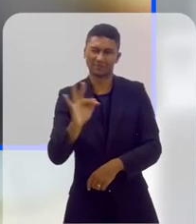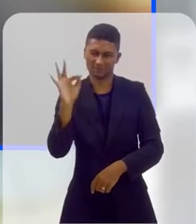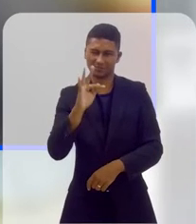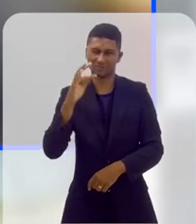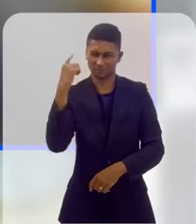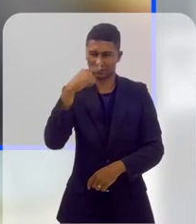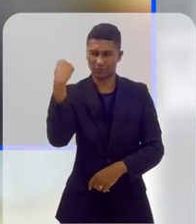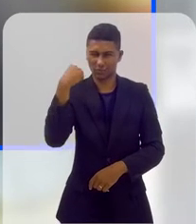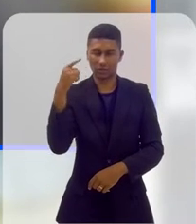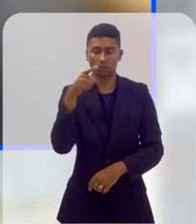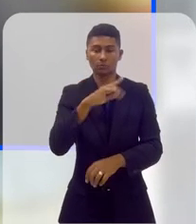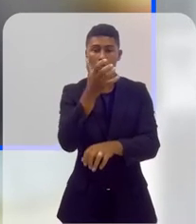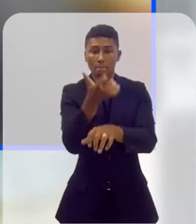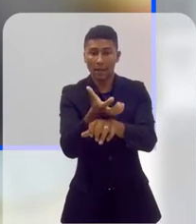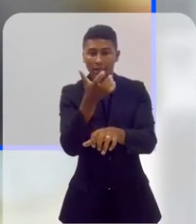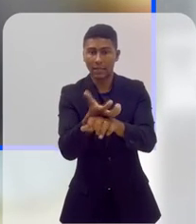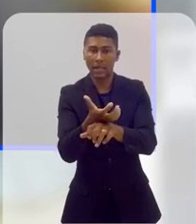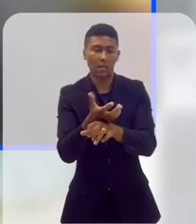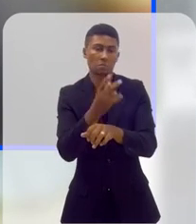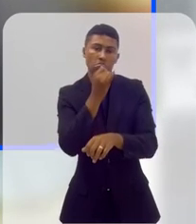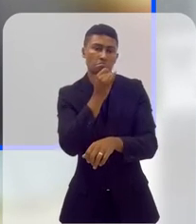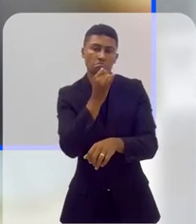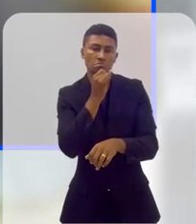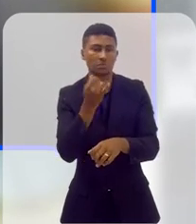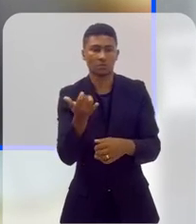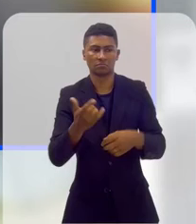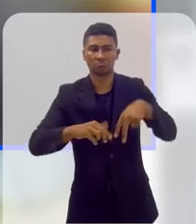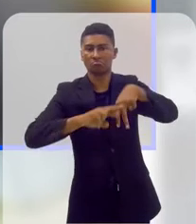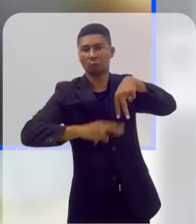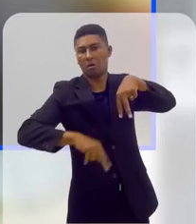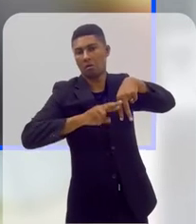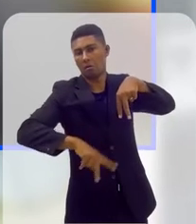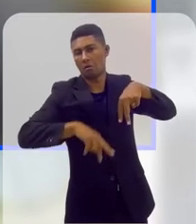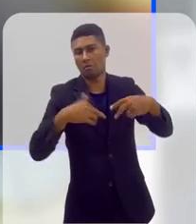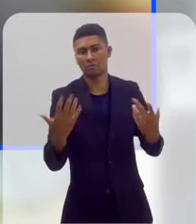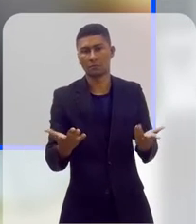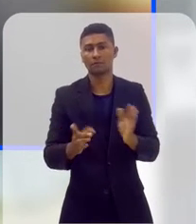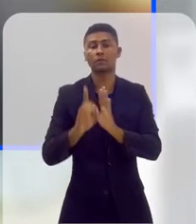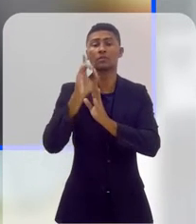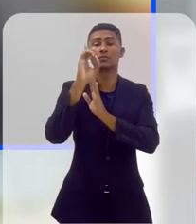faculdade de direito, né, disciplinas como teoria e gênero,